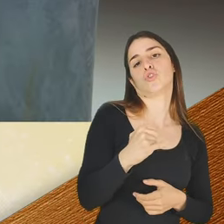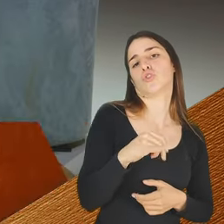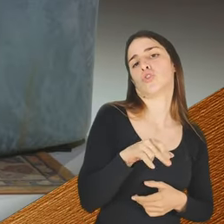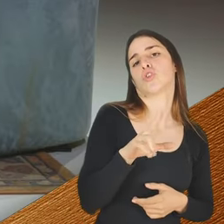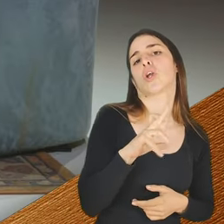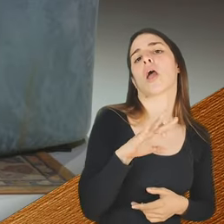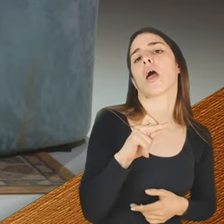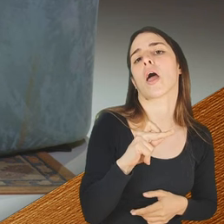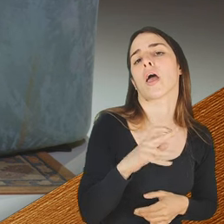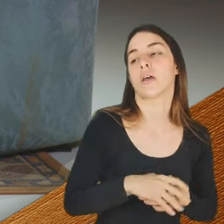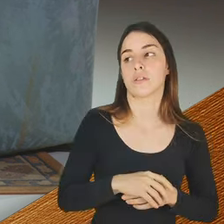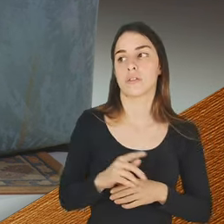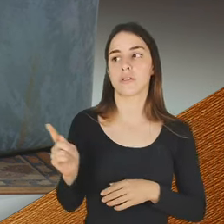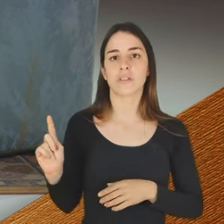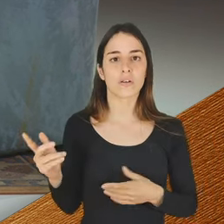Não.